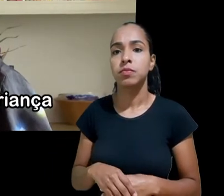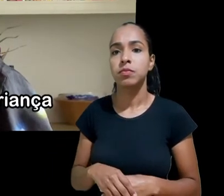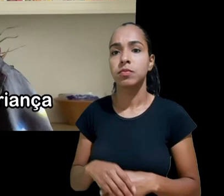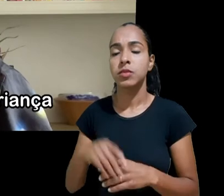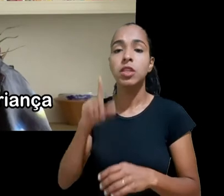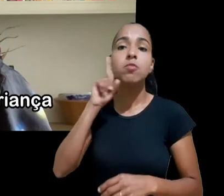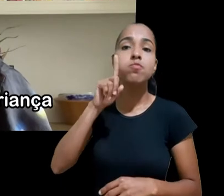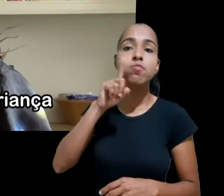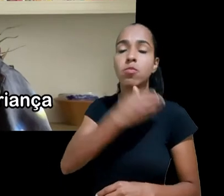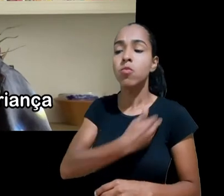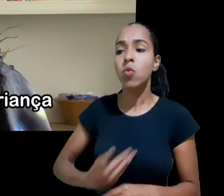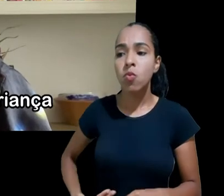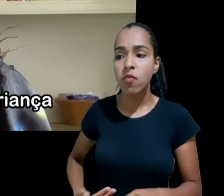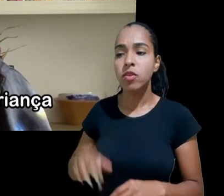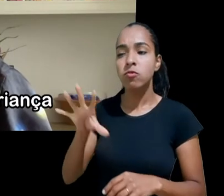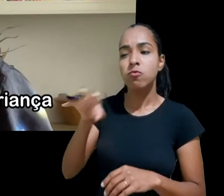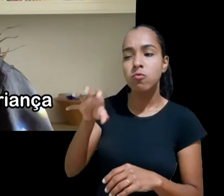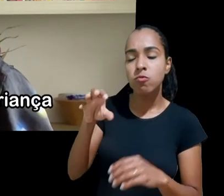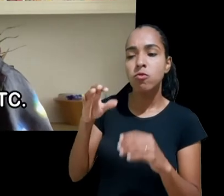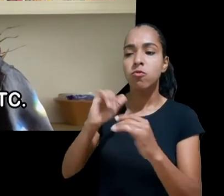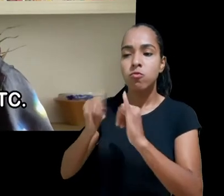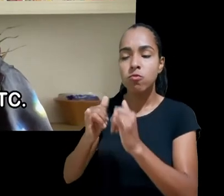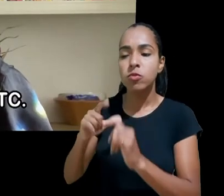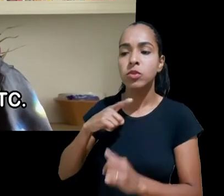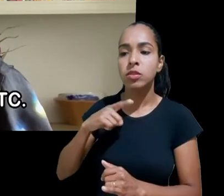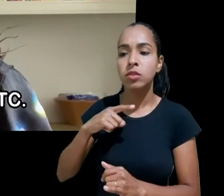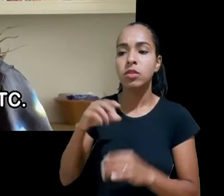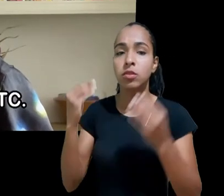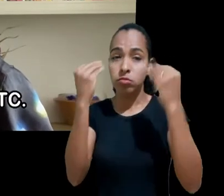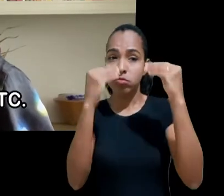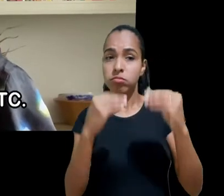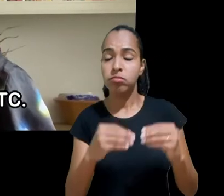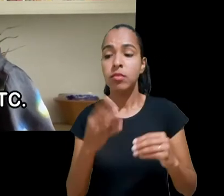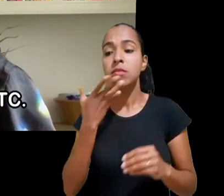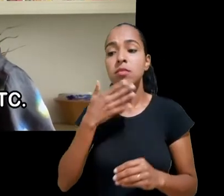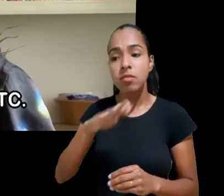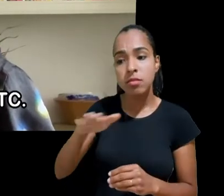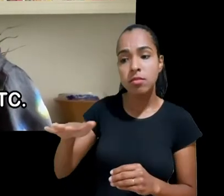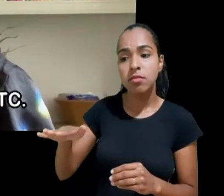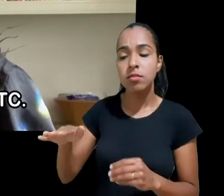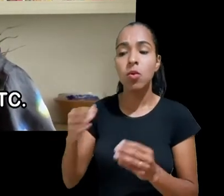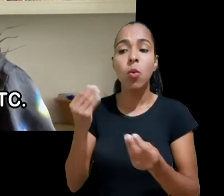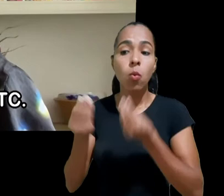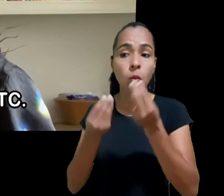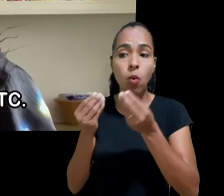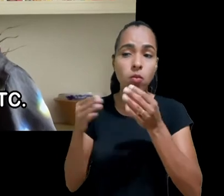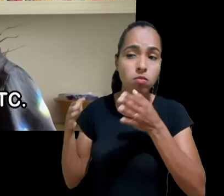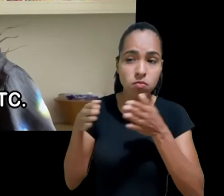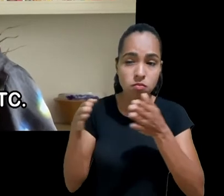essas propostas usam o princípio do melhor interesse da criança como o guia para uma regulamentação pelo FTC